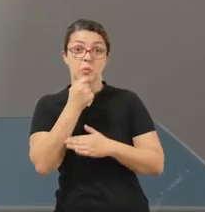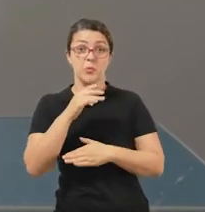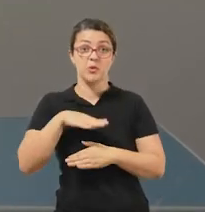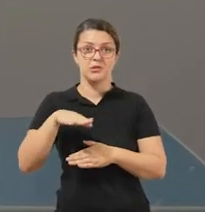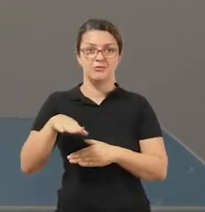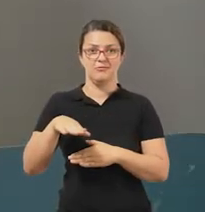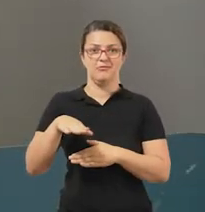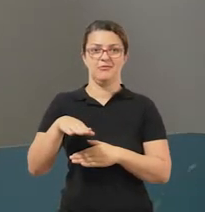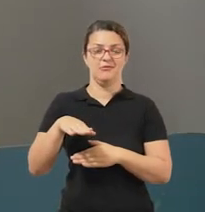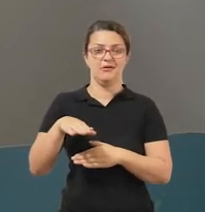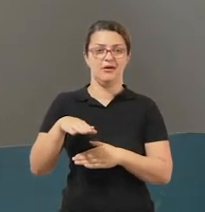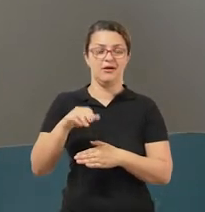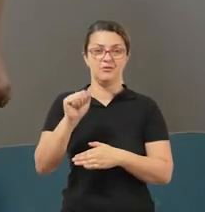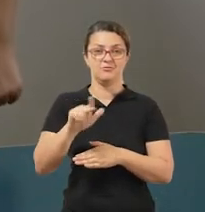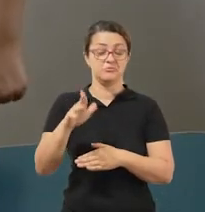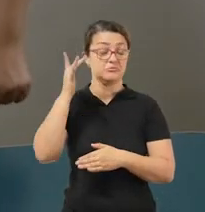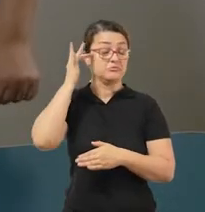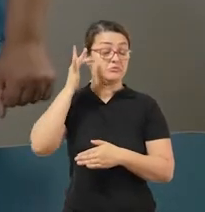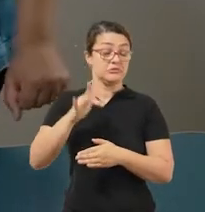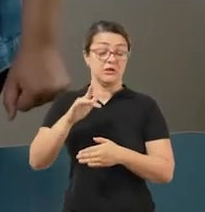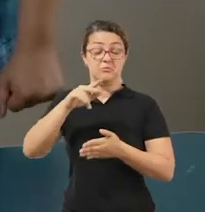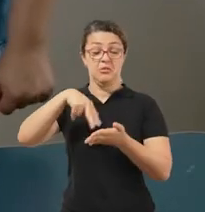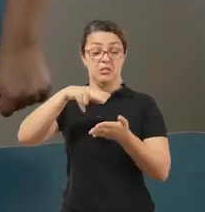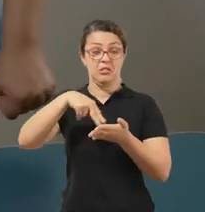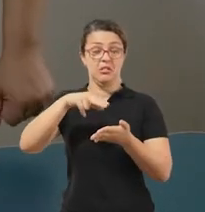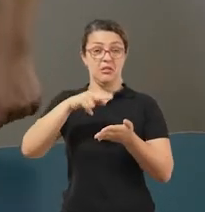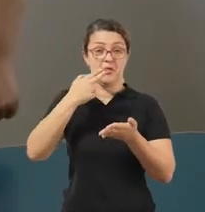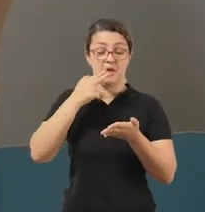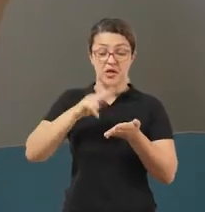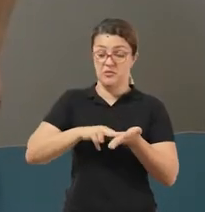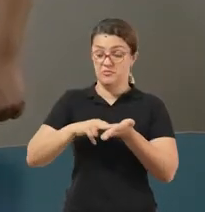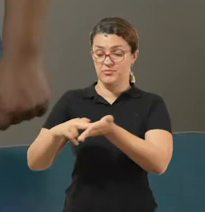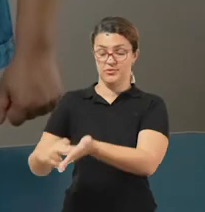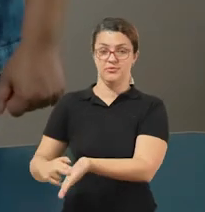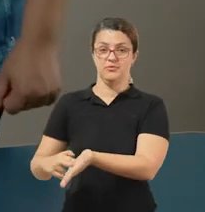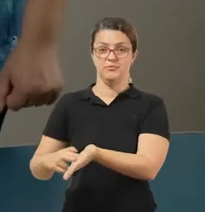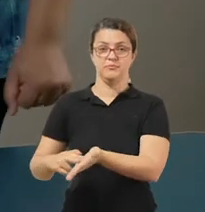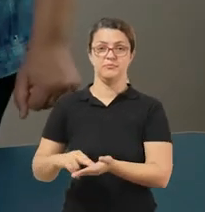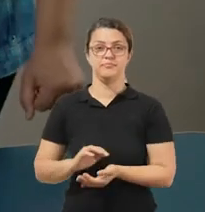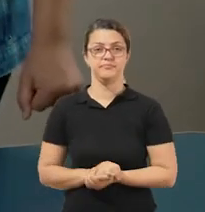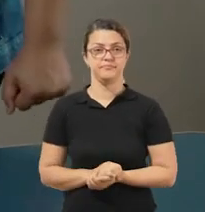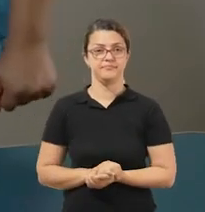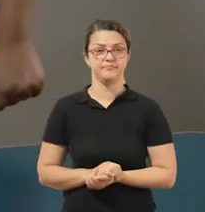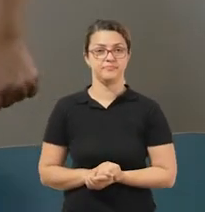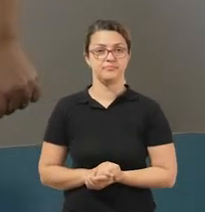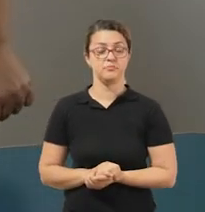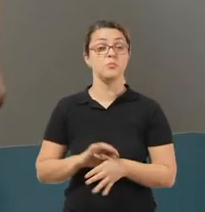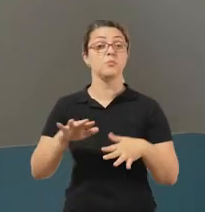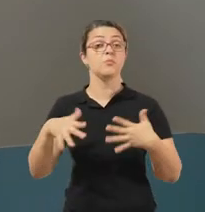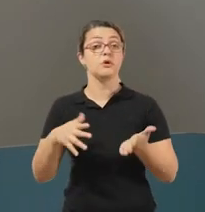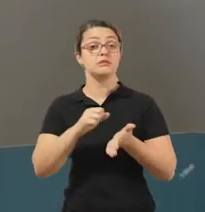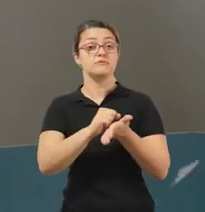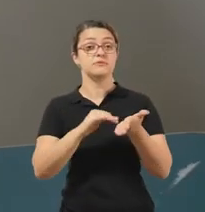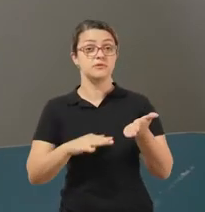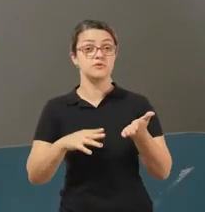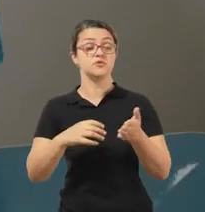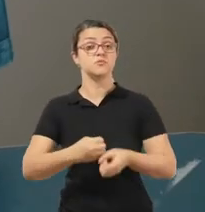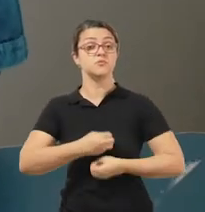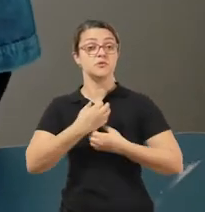sabe ler. Então esse foi o poema O Menino Azul, de Cecília Meireles. Qual é a atividade para esse poema?